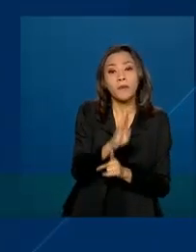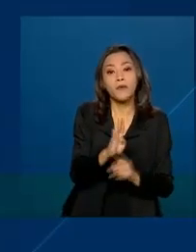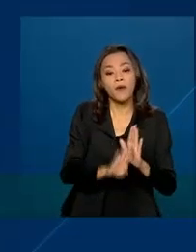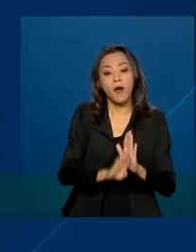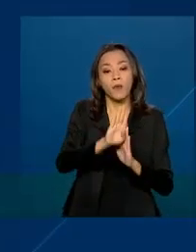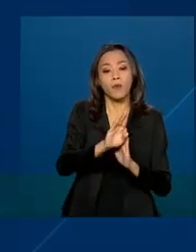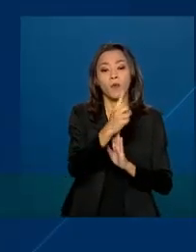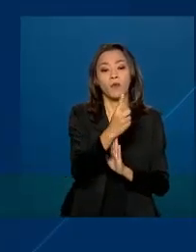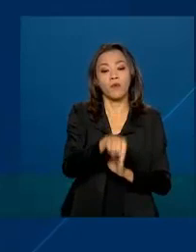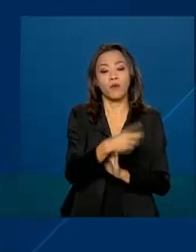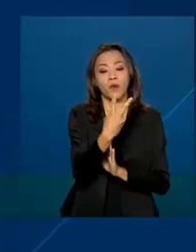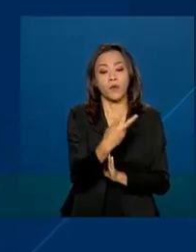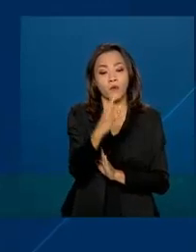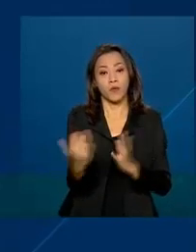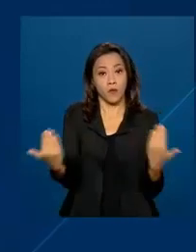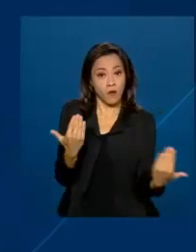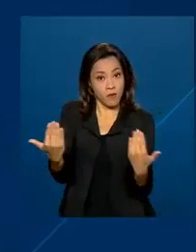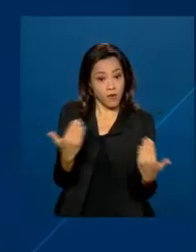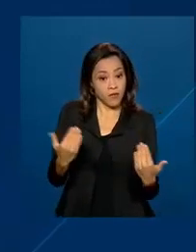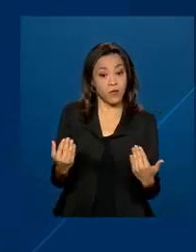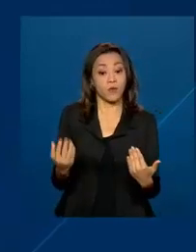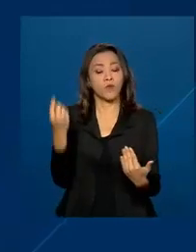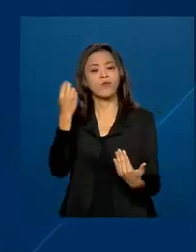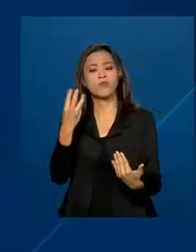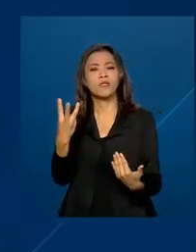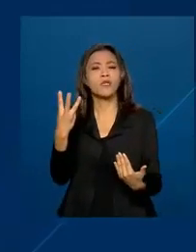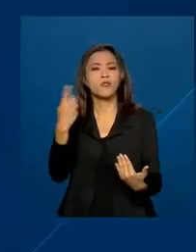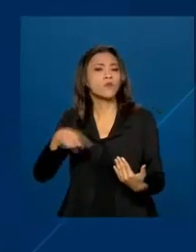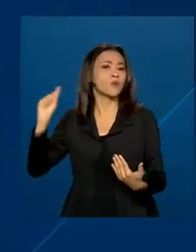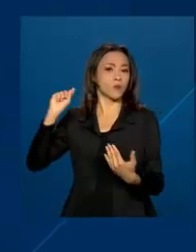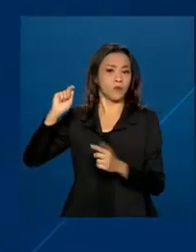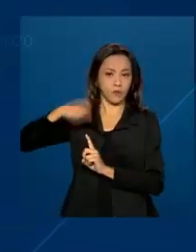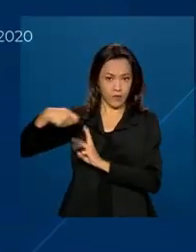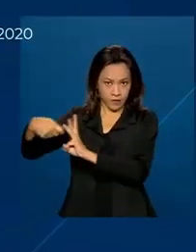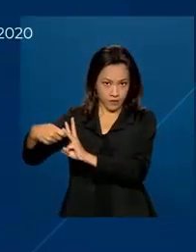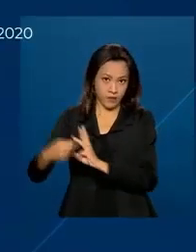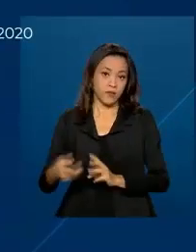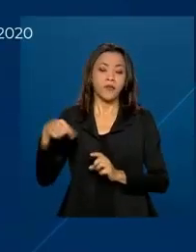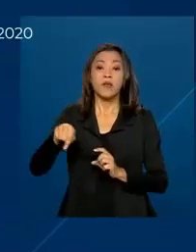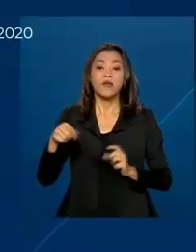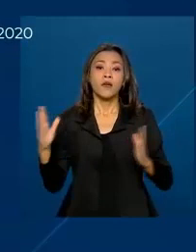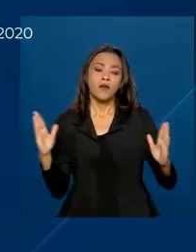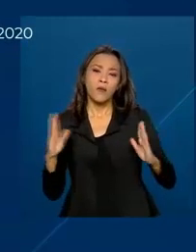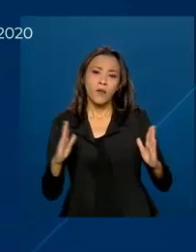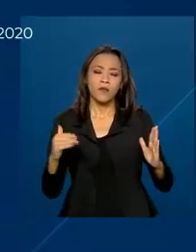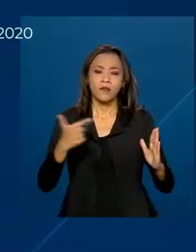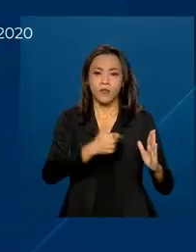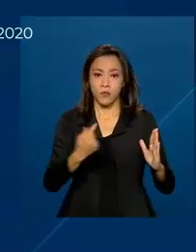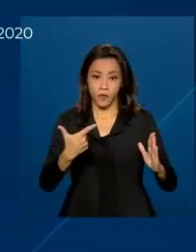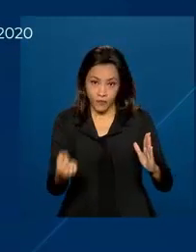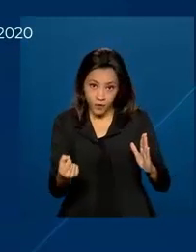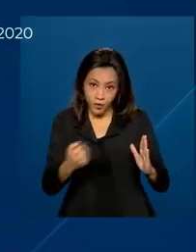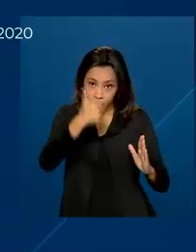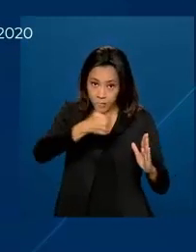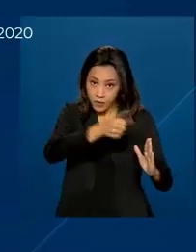,2%, em comparação com os três últimos meses do ano anterior. Em relação ao primeiro trimestre de 2020, o